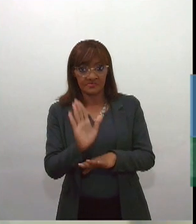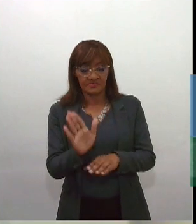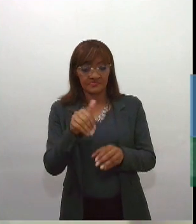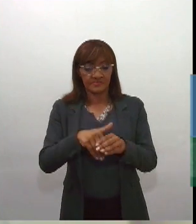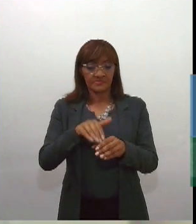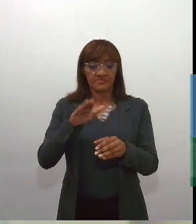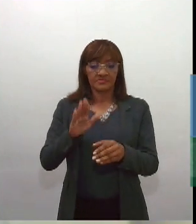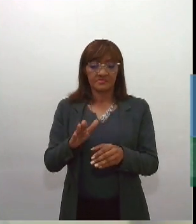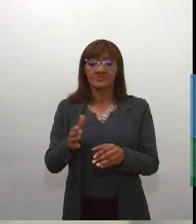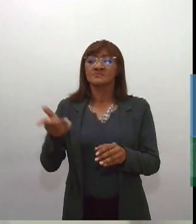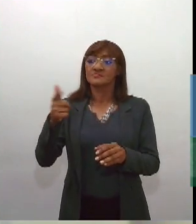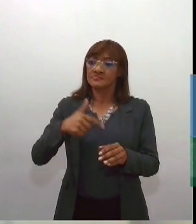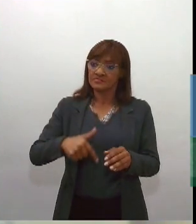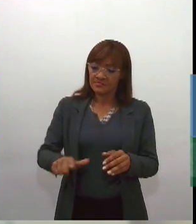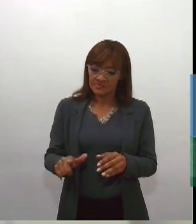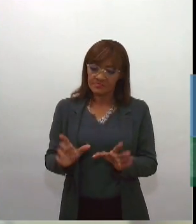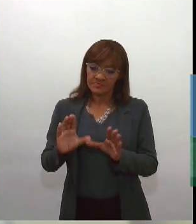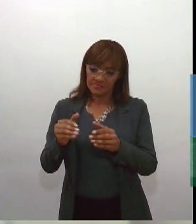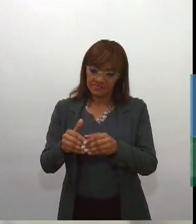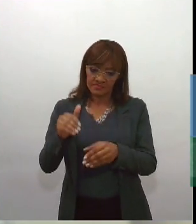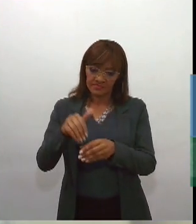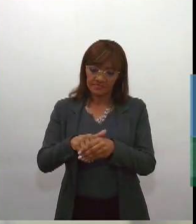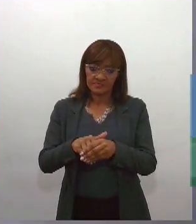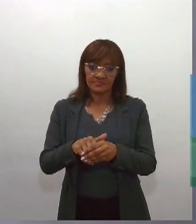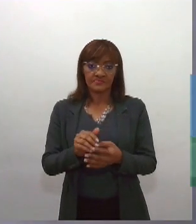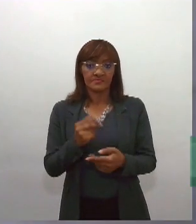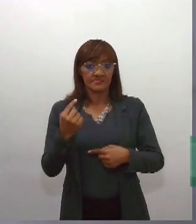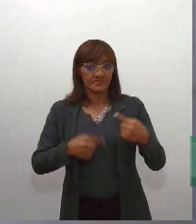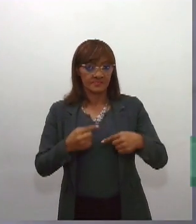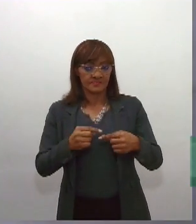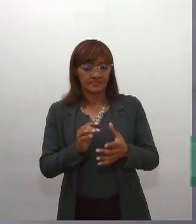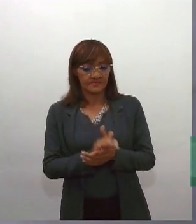CCJ para a votação. Marcelo.